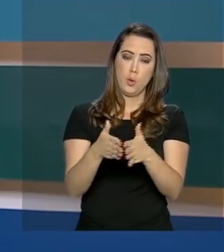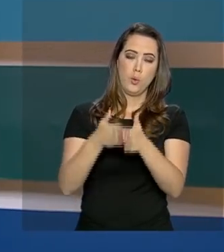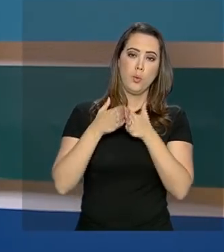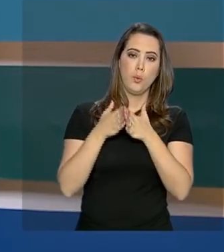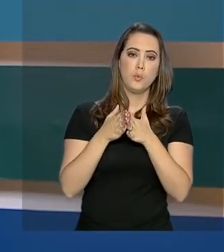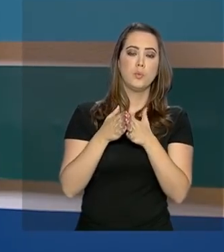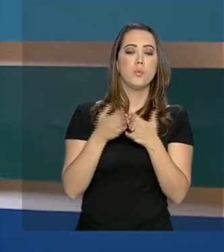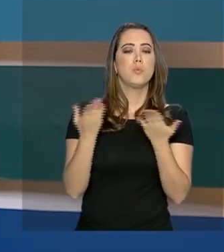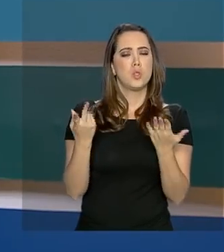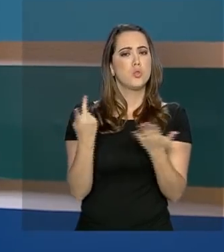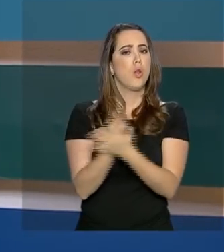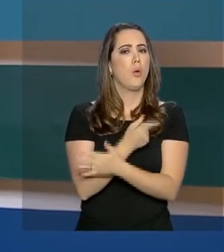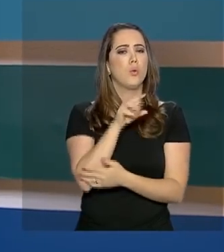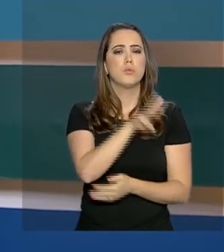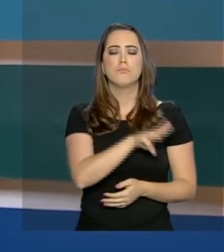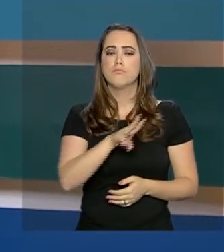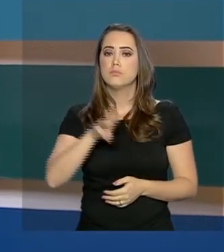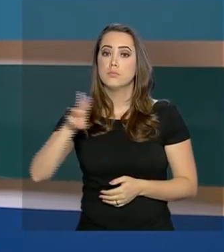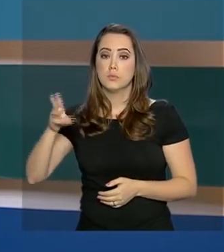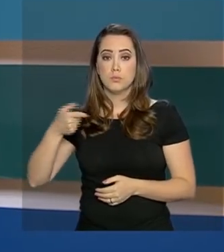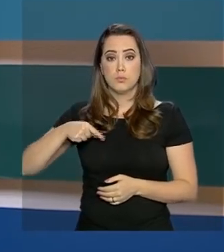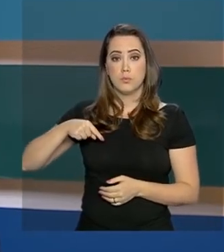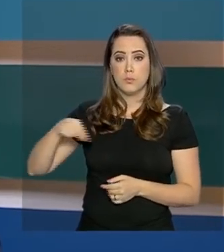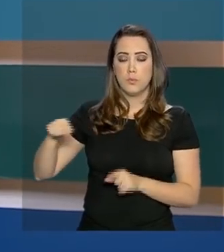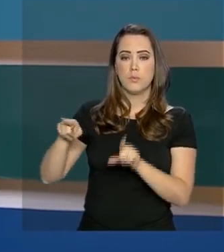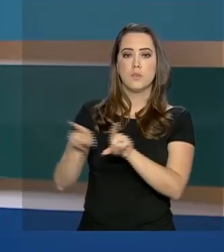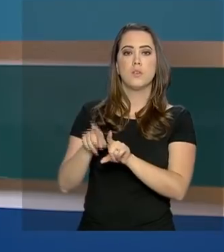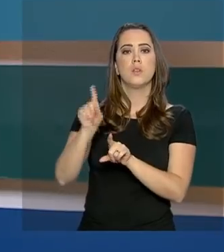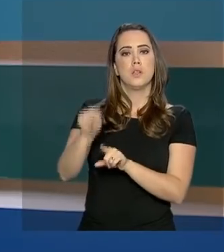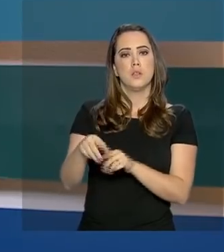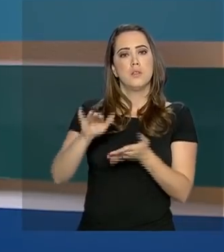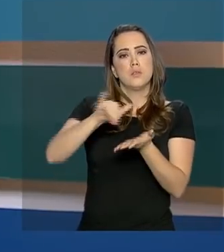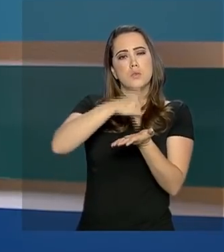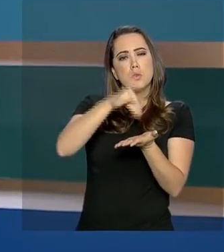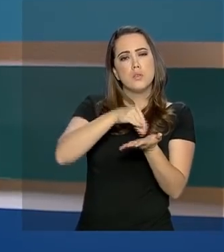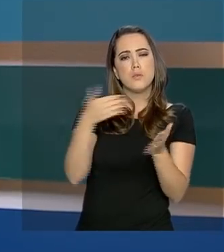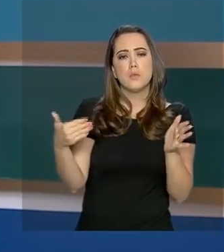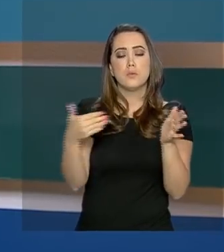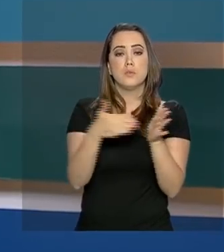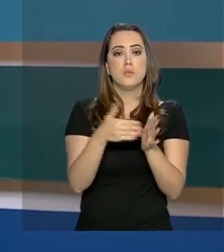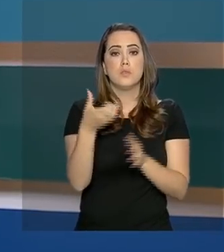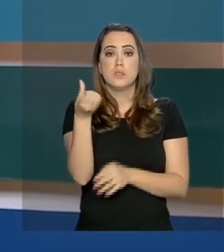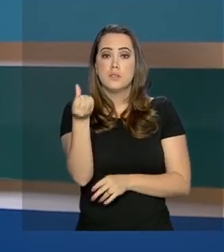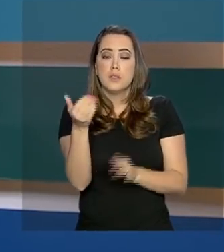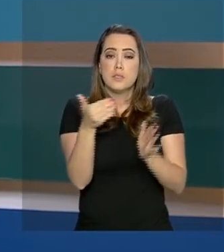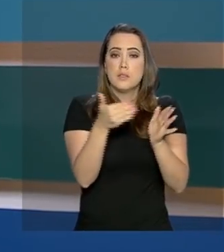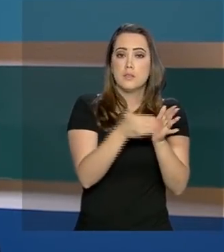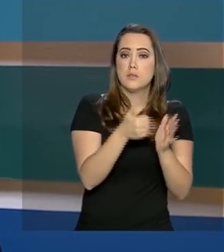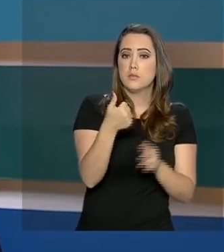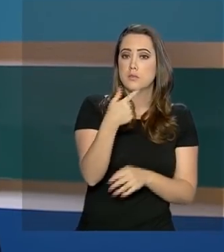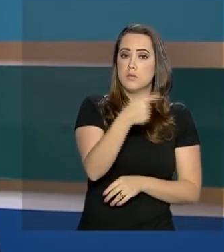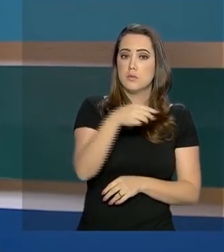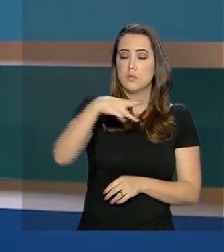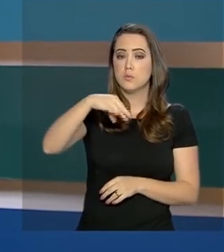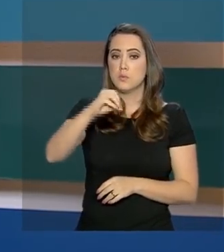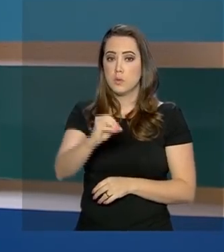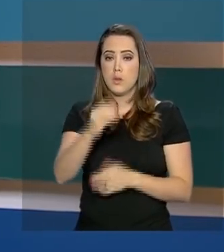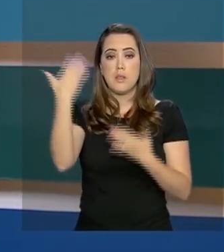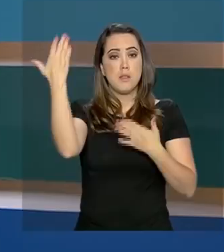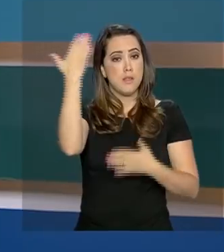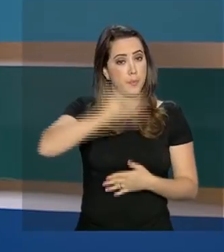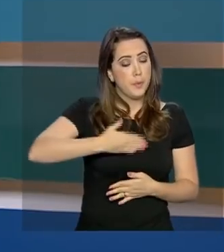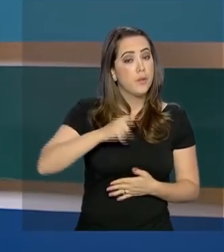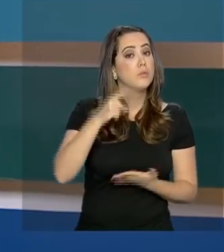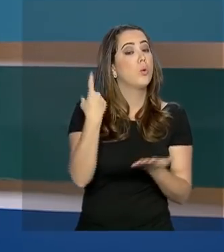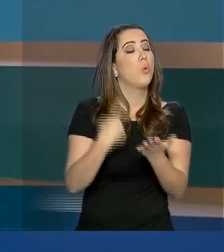Médio. A solicitação deve ser feita pela página do Enem. As inscrições vão de 6 a 17 de maio